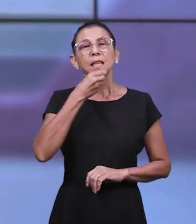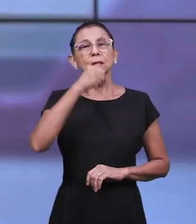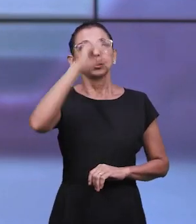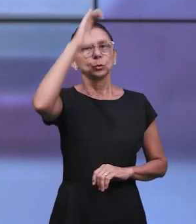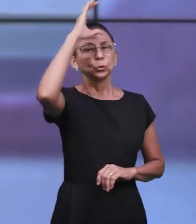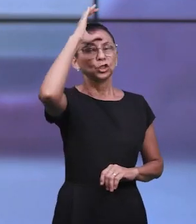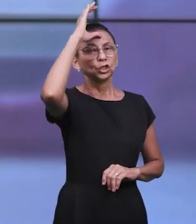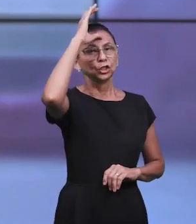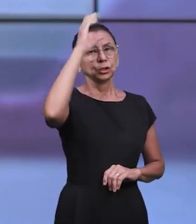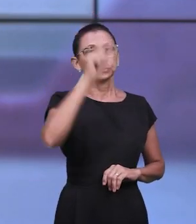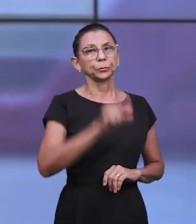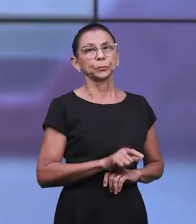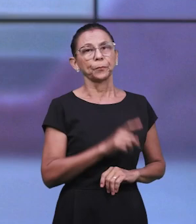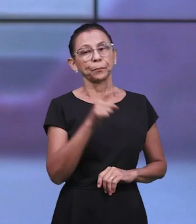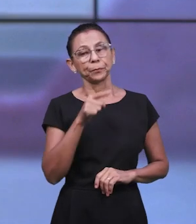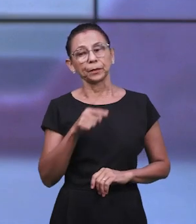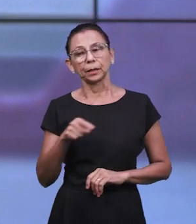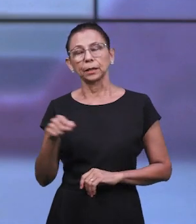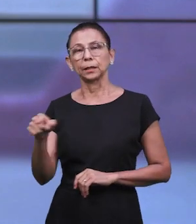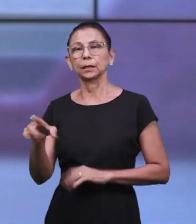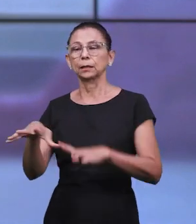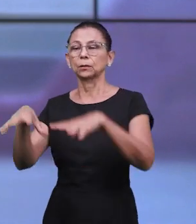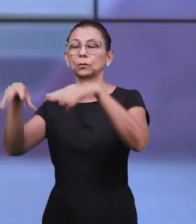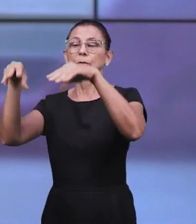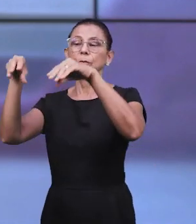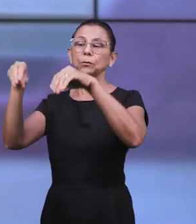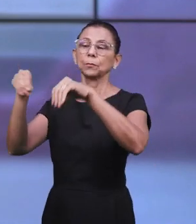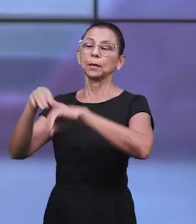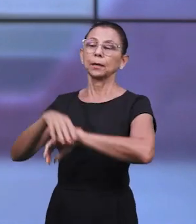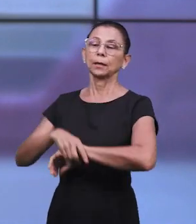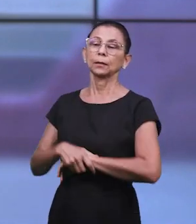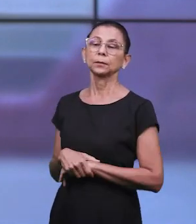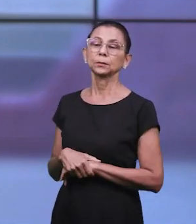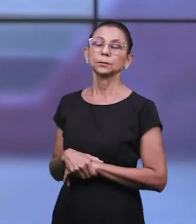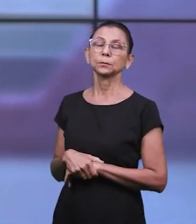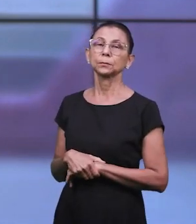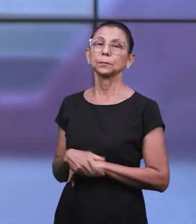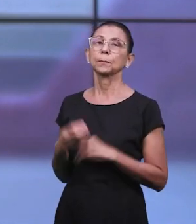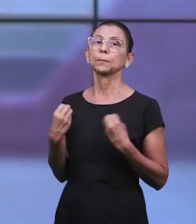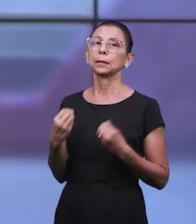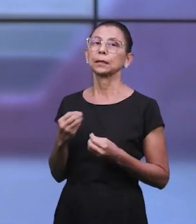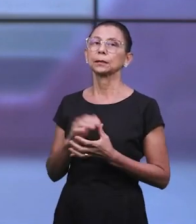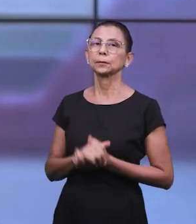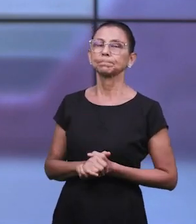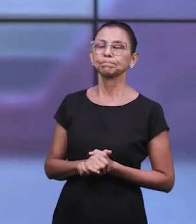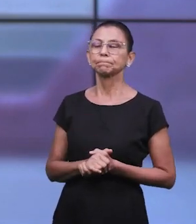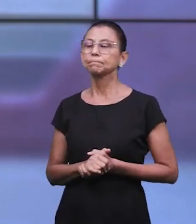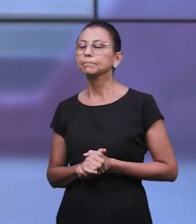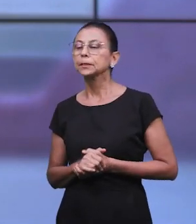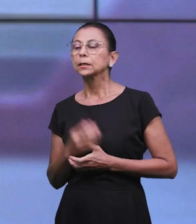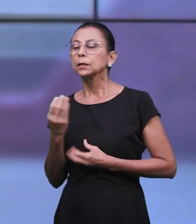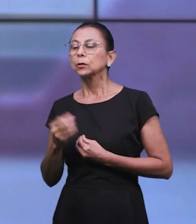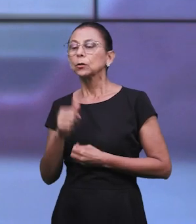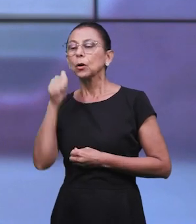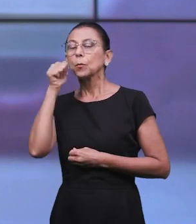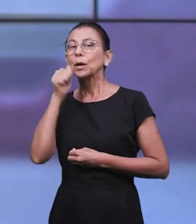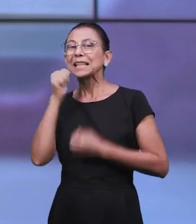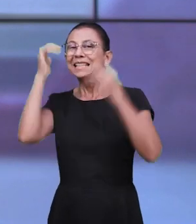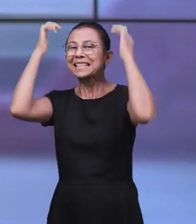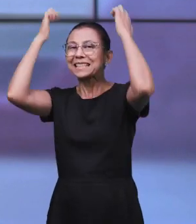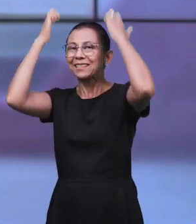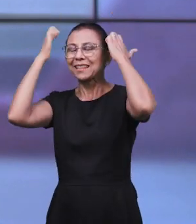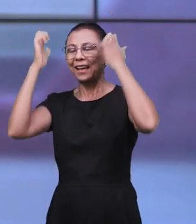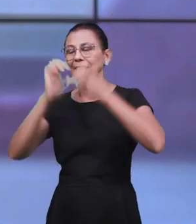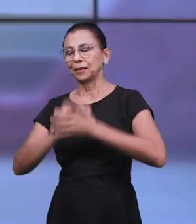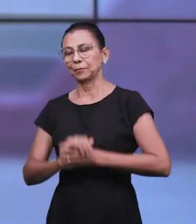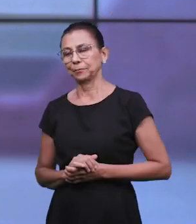ia diariamente diante do pátio da casa das mulheres. Para quê? Para se informar de como Esther passava